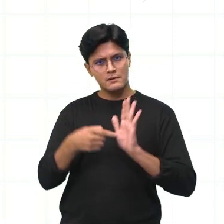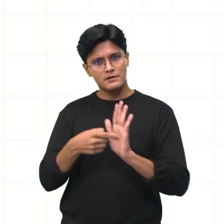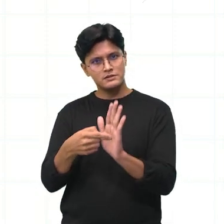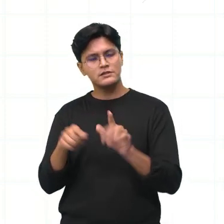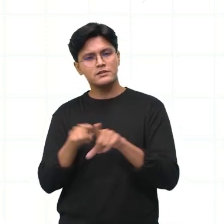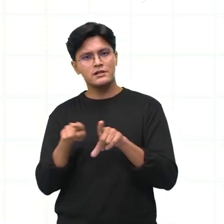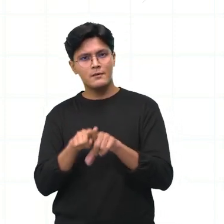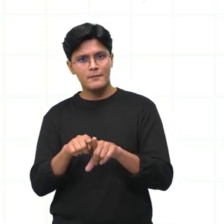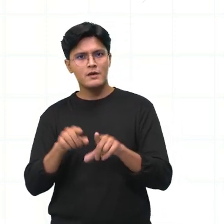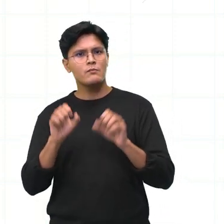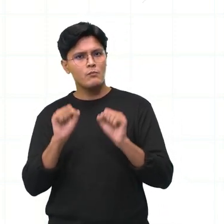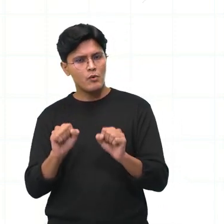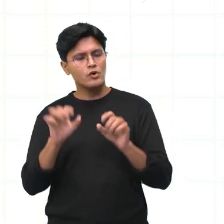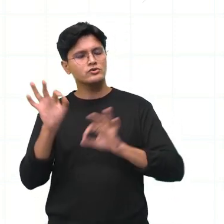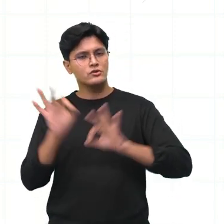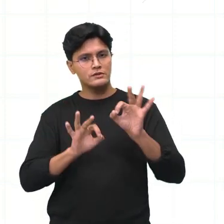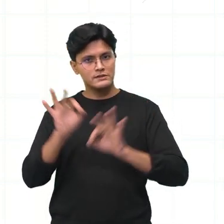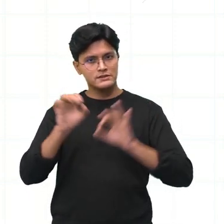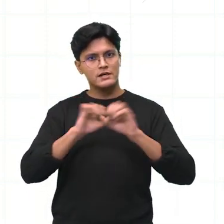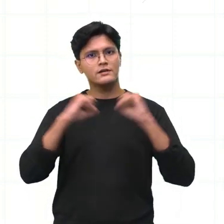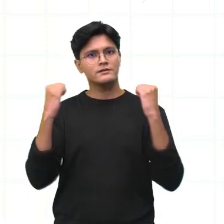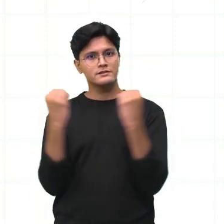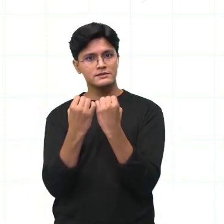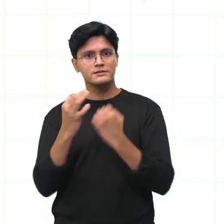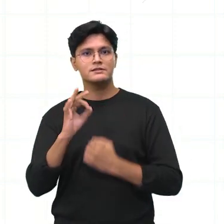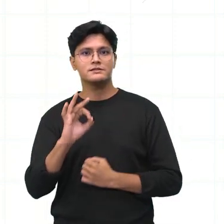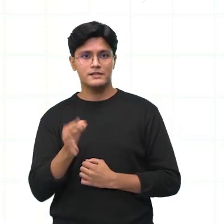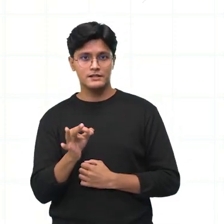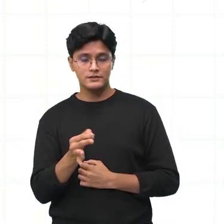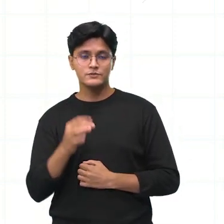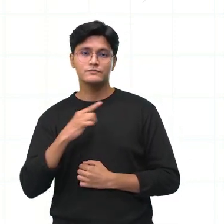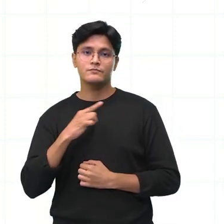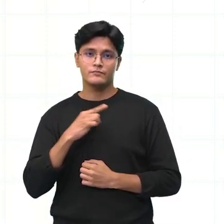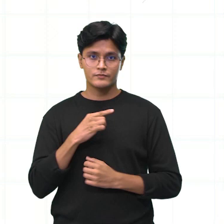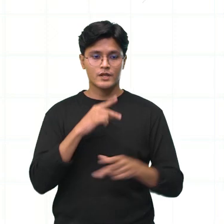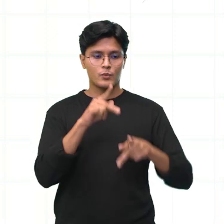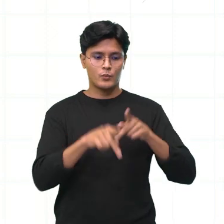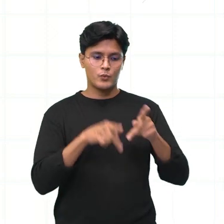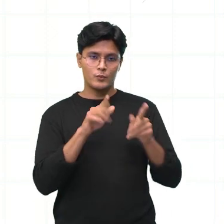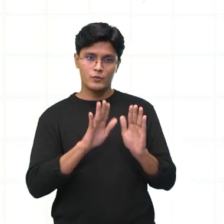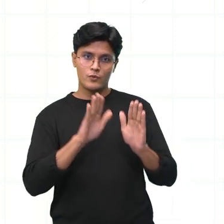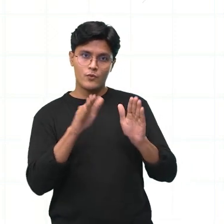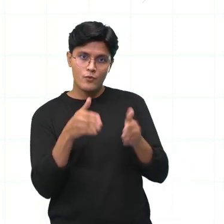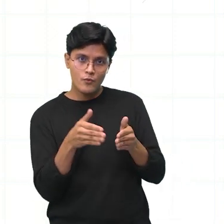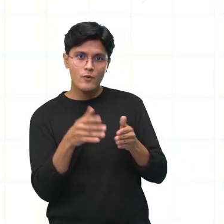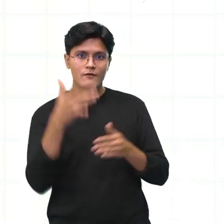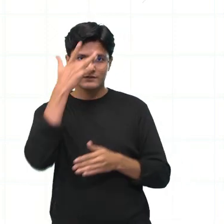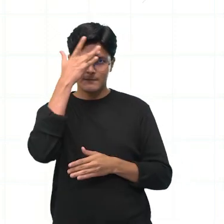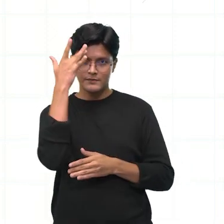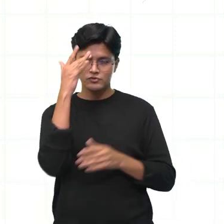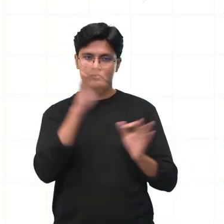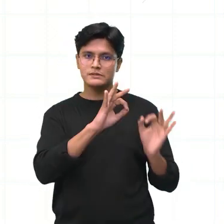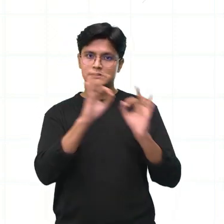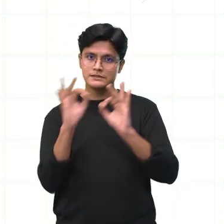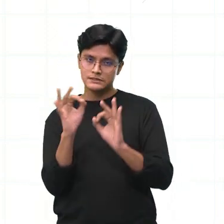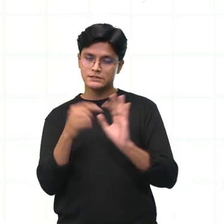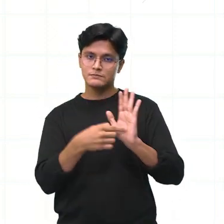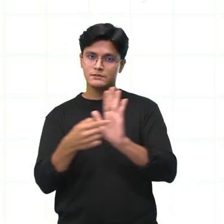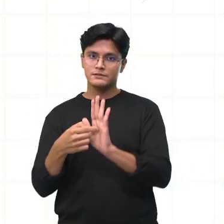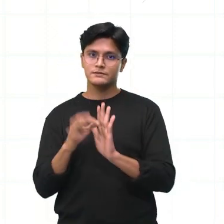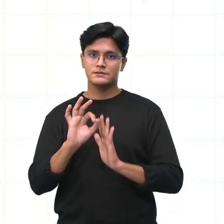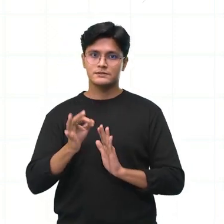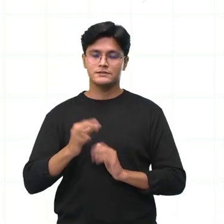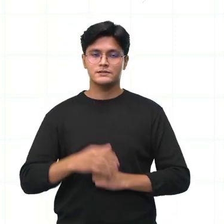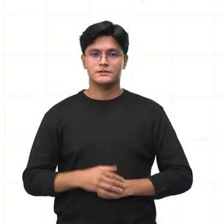também fazer um seminário, você vai ter um público-alvo ali também, né? Que são os espectadores que estão acompanhando vocês. Nesse